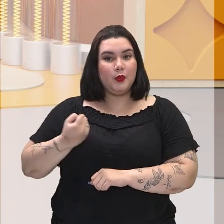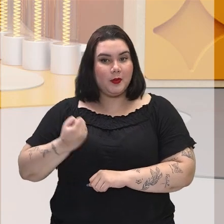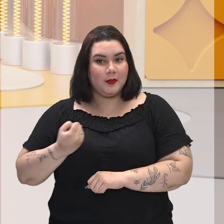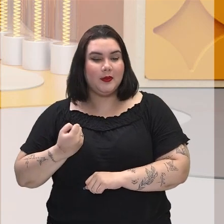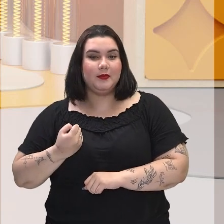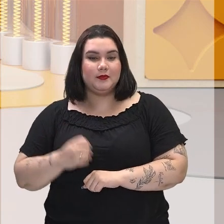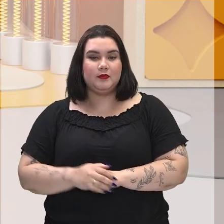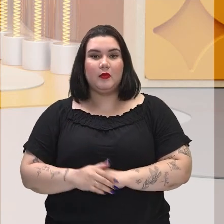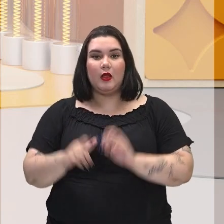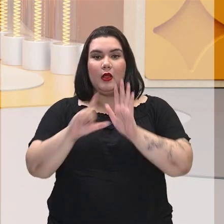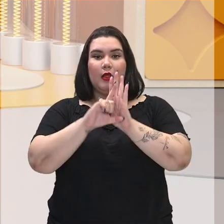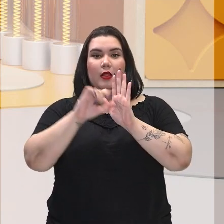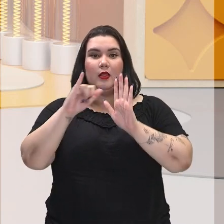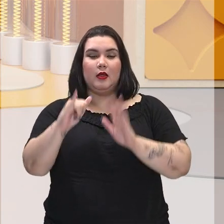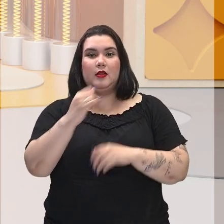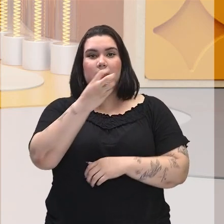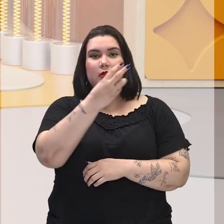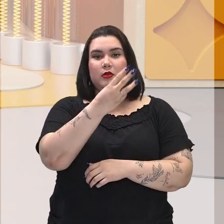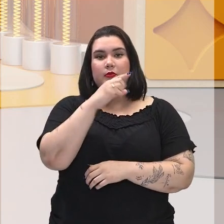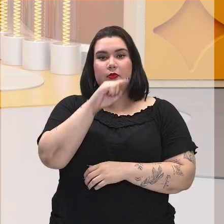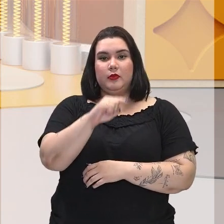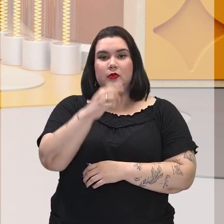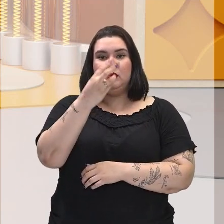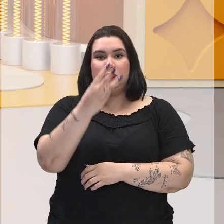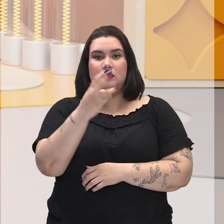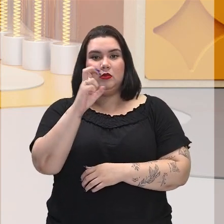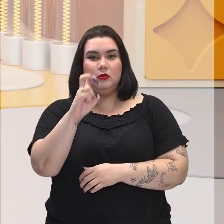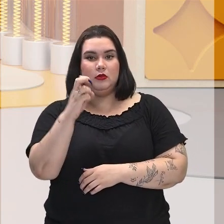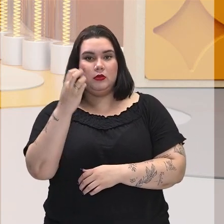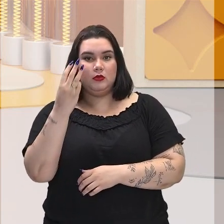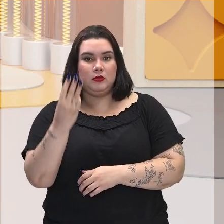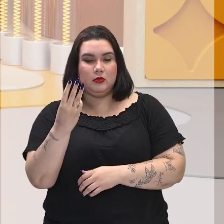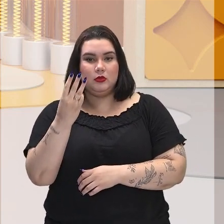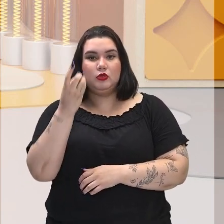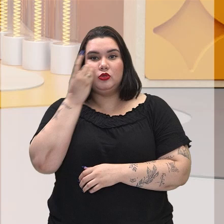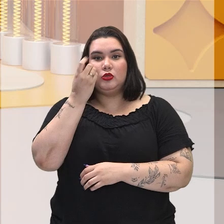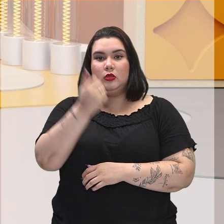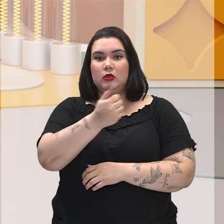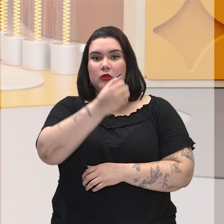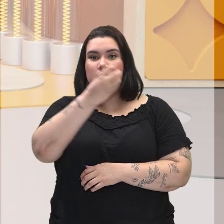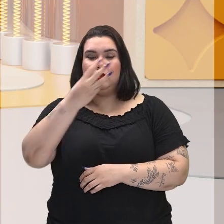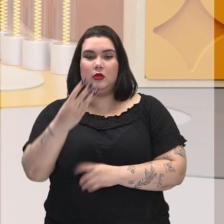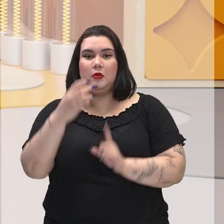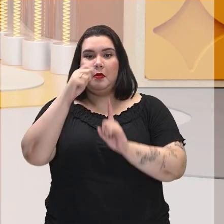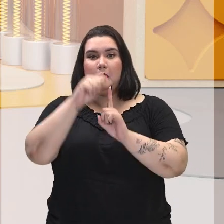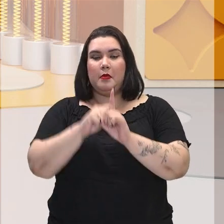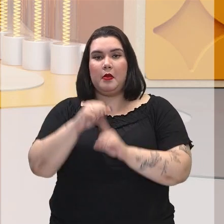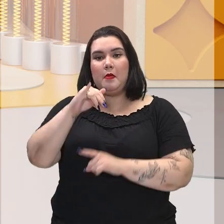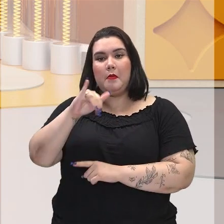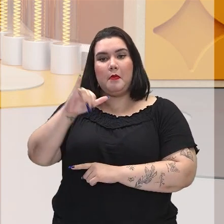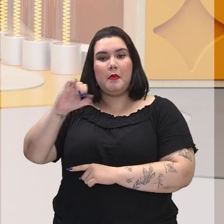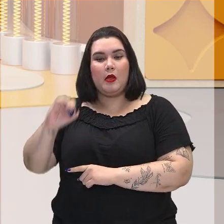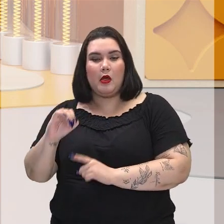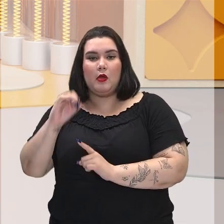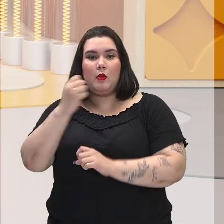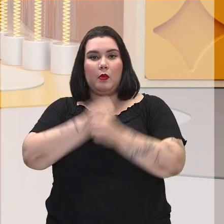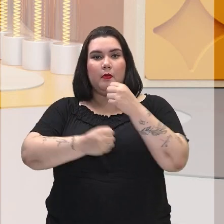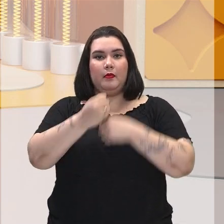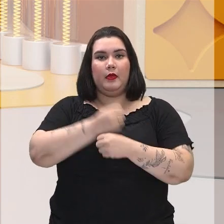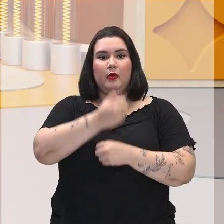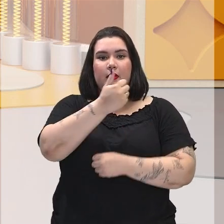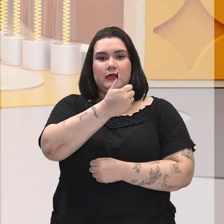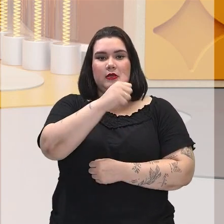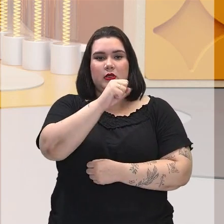É a Lei 3.353, de 13 de maio de 1888, mas